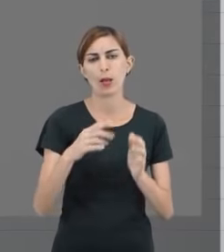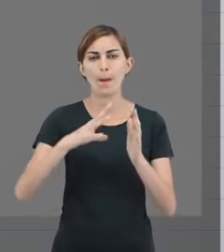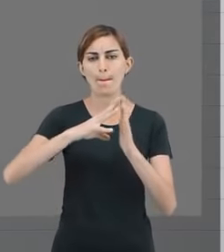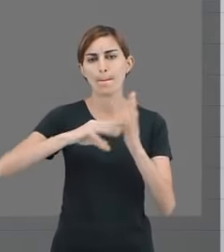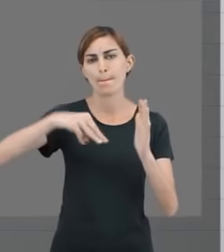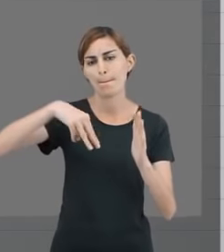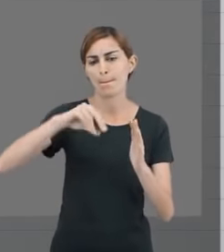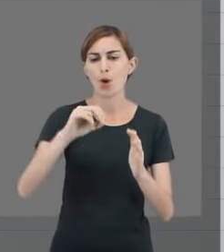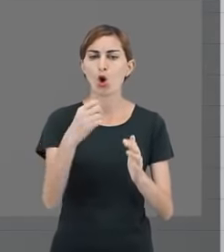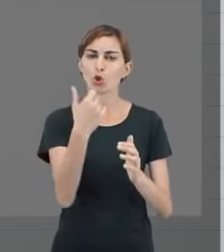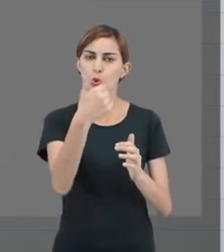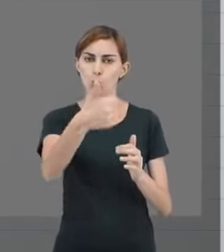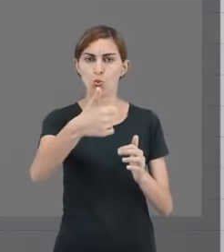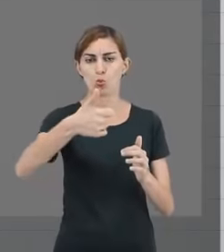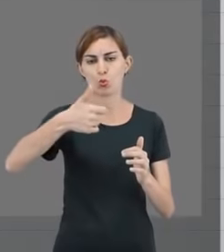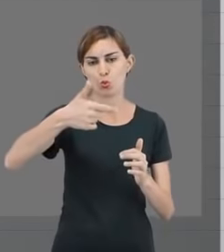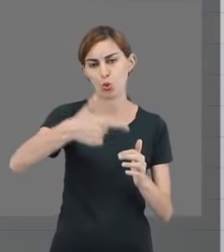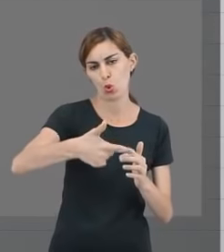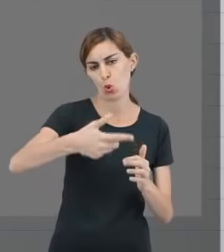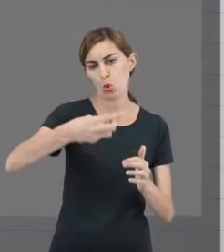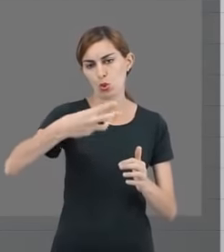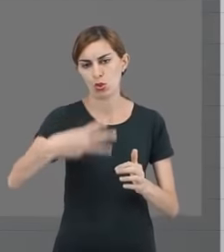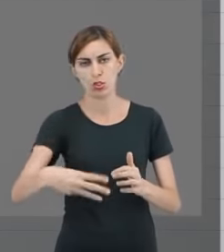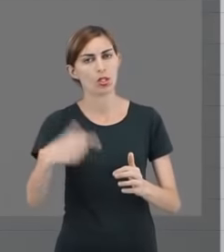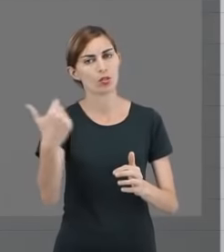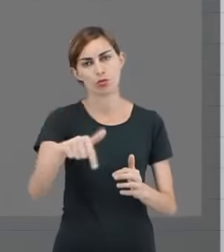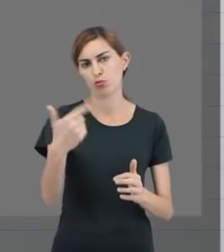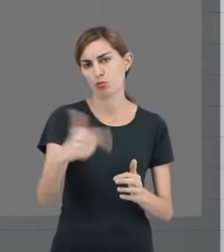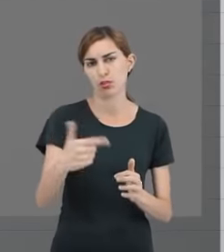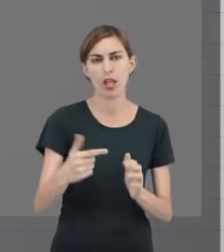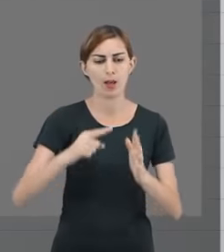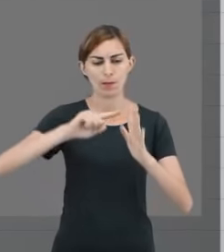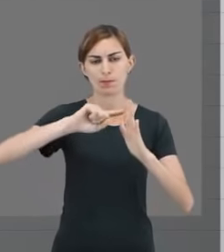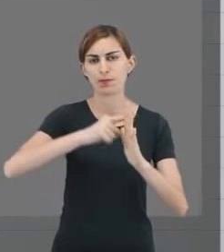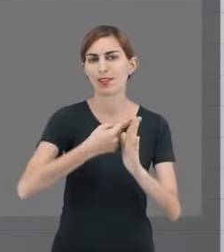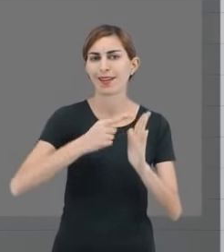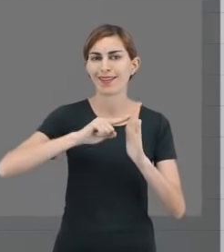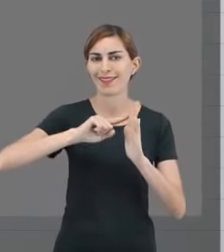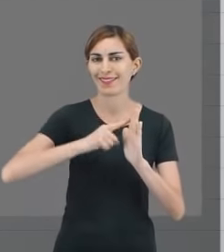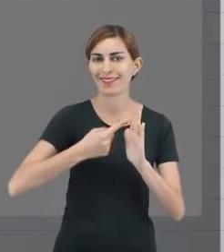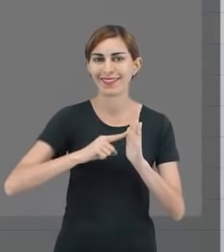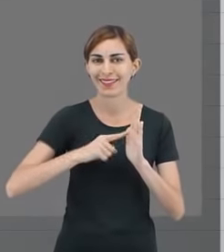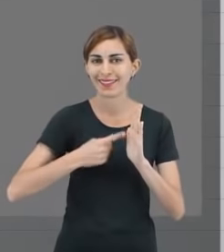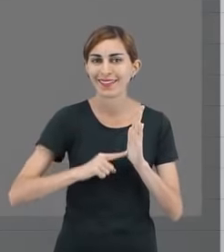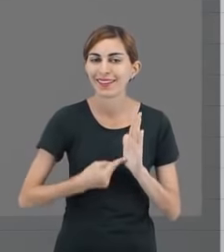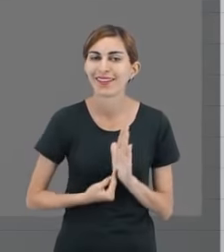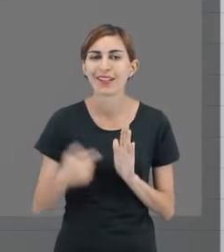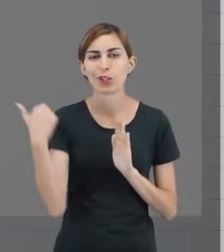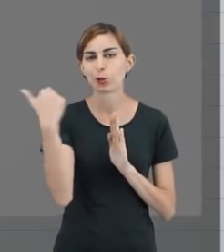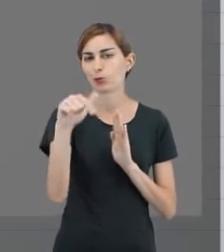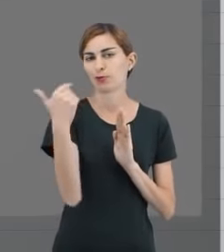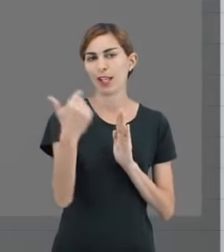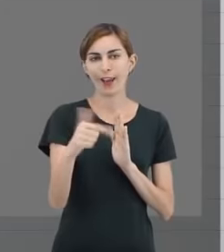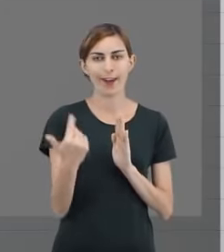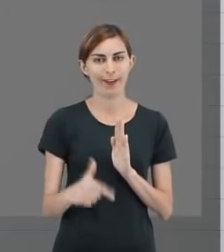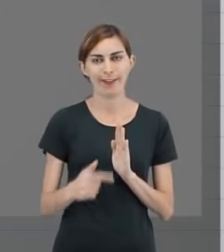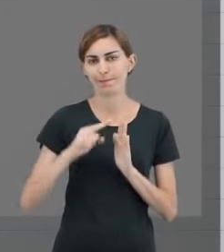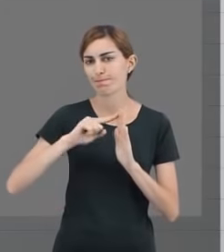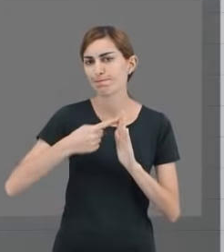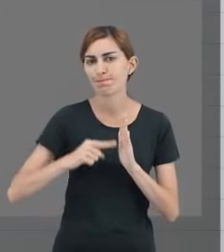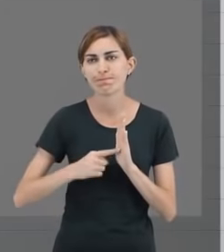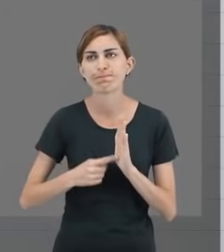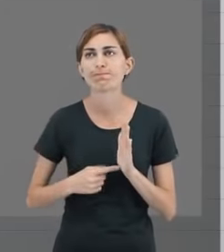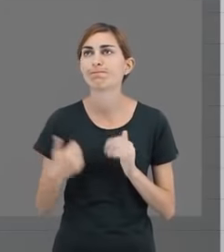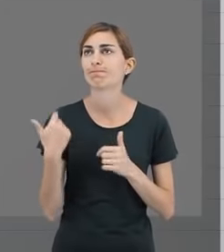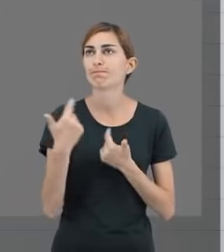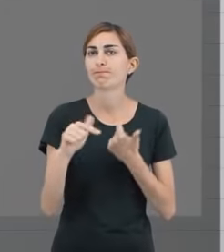A não tem módulo 1, módulo 2, módulo 3. Não existem pré-requisitos no nosso curso. Então, hoje, você